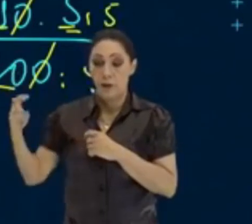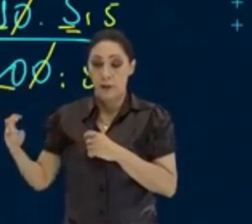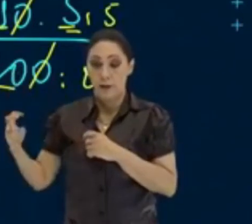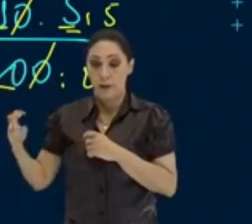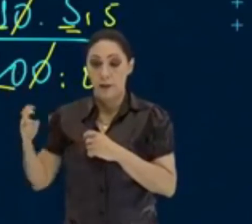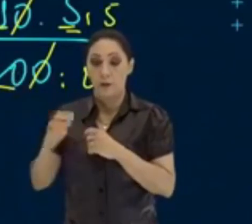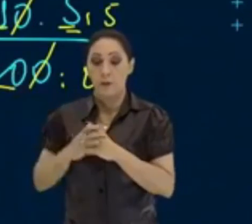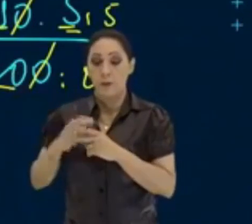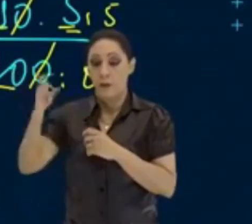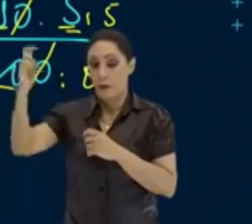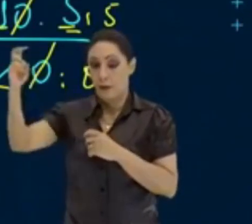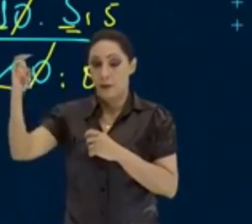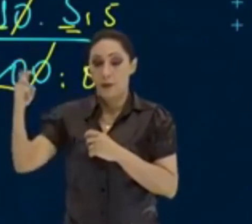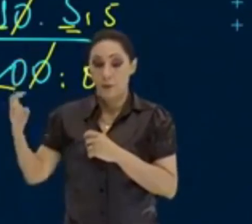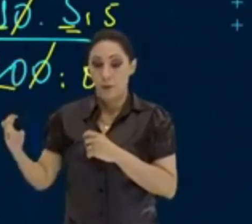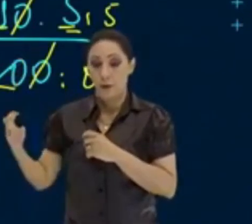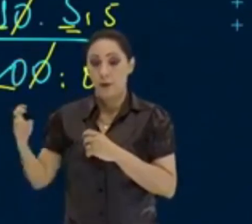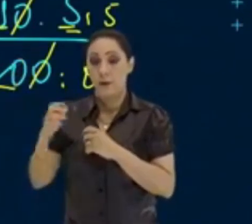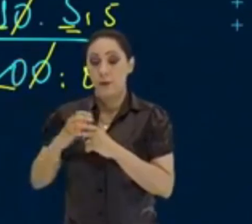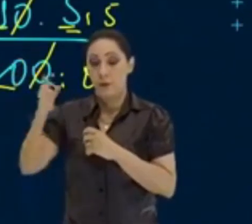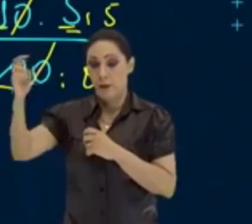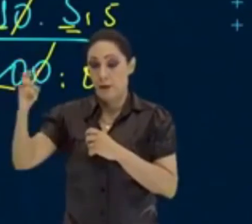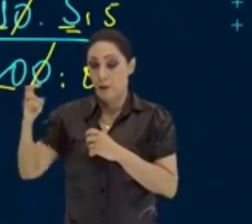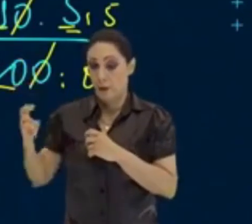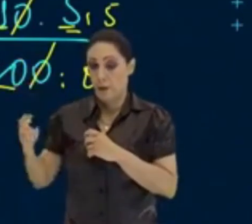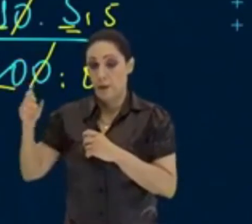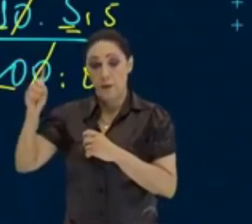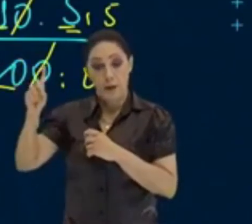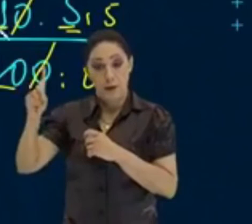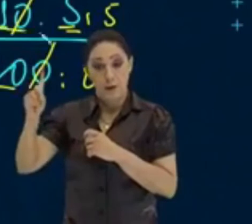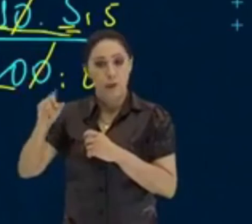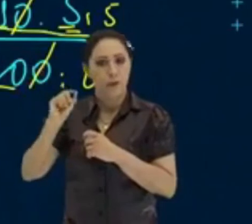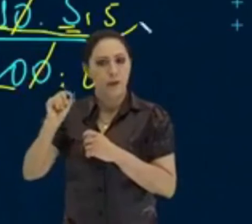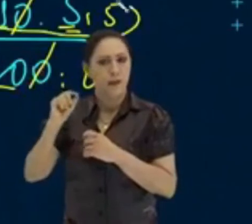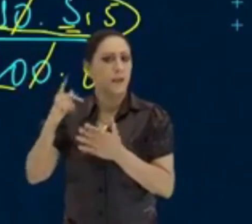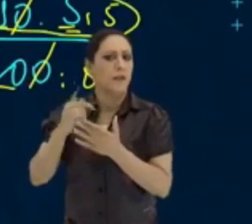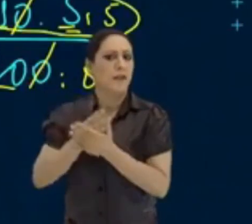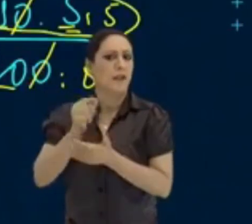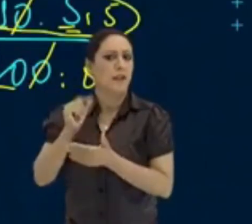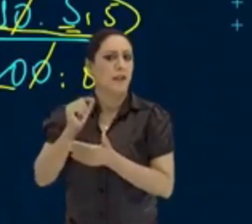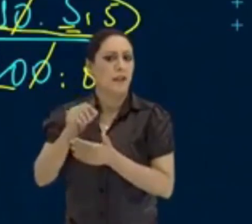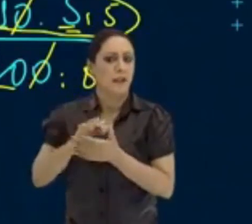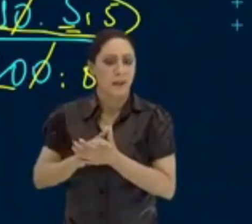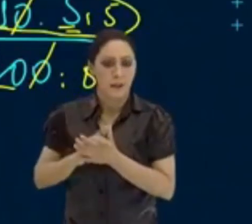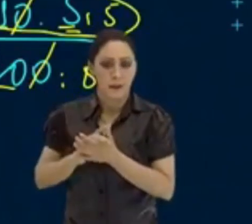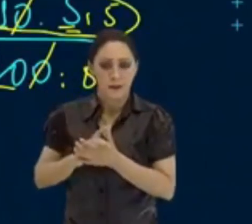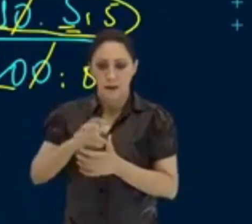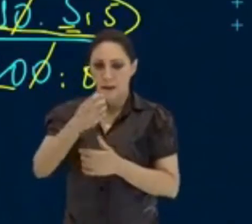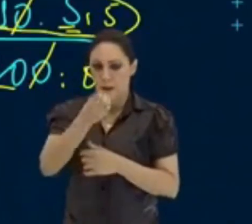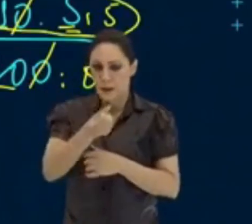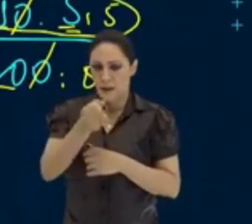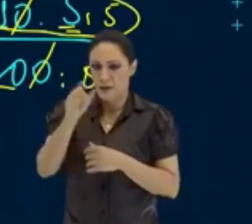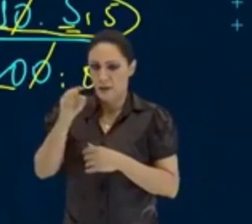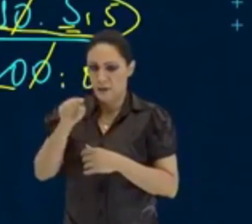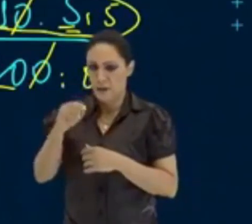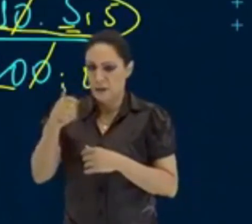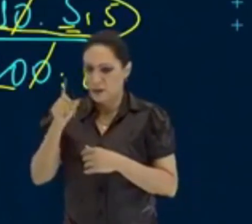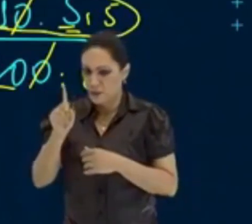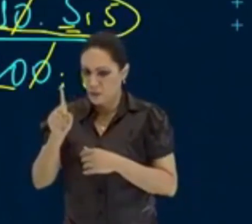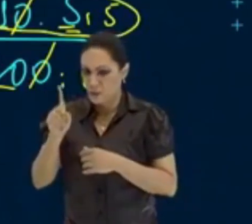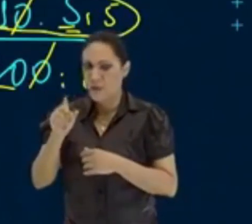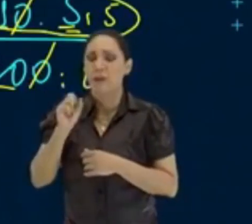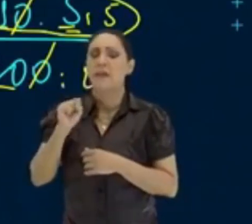Por 5 e por 5. 5 por 5 dá 1. Pessoal, o que vai sobrar aqui? Vai ficar C vezes 1 vezes 1. É isso mesmo. Vai ficar 1.